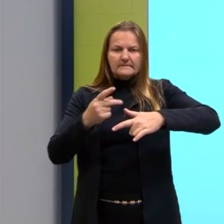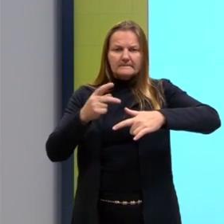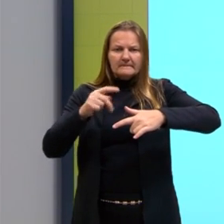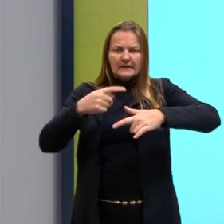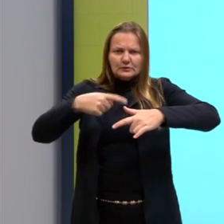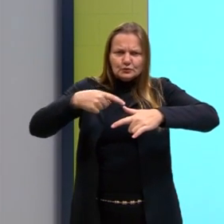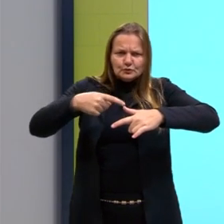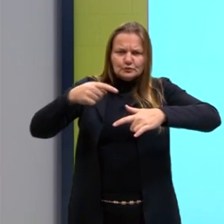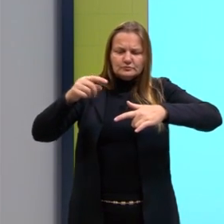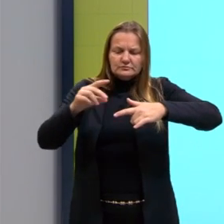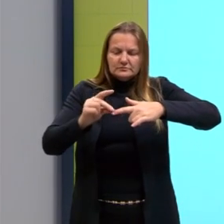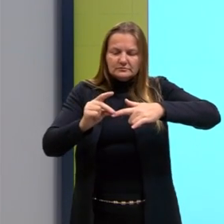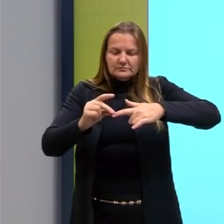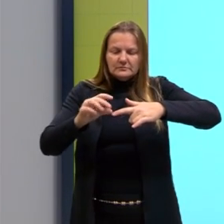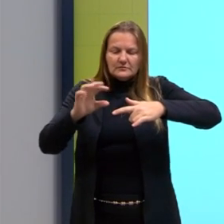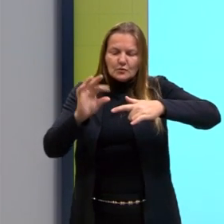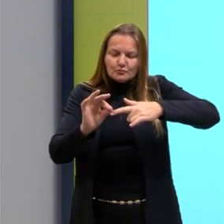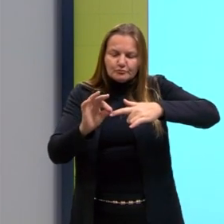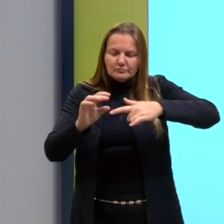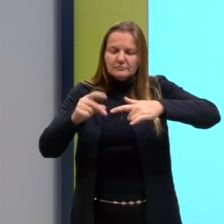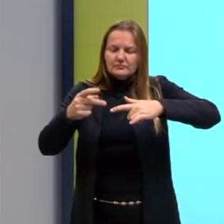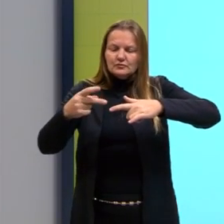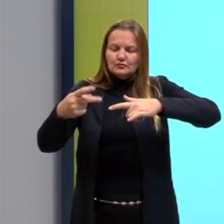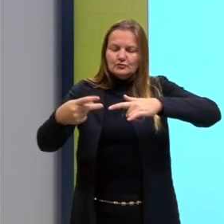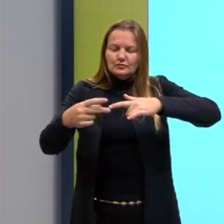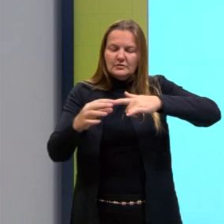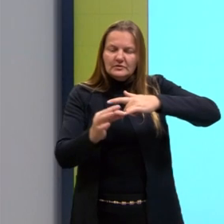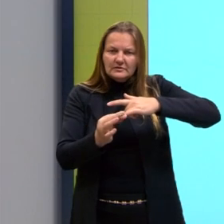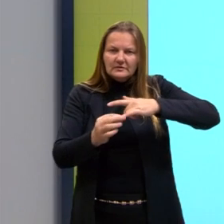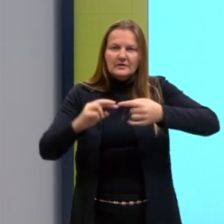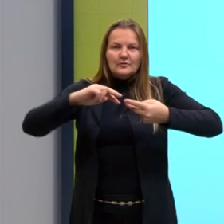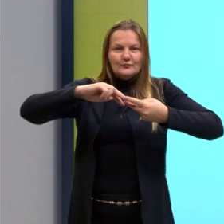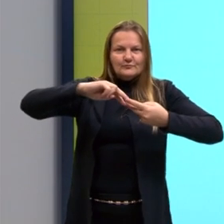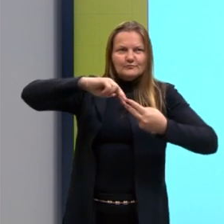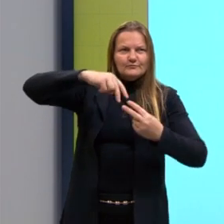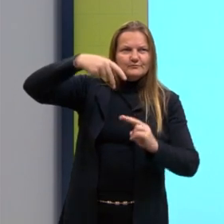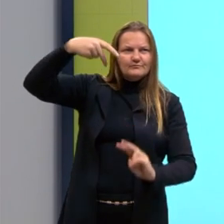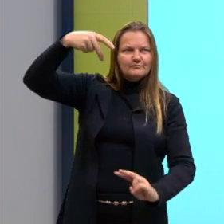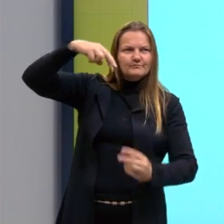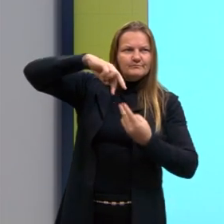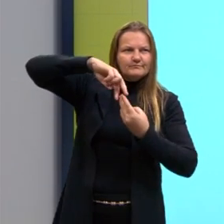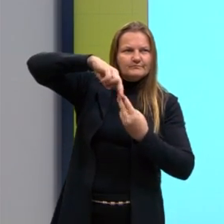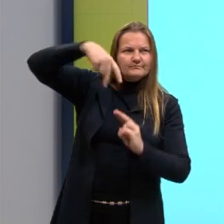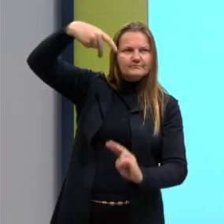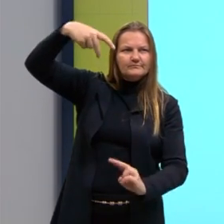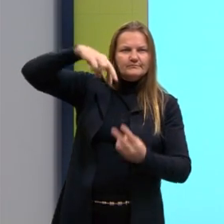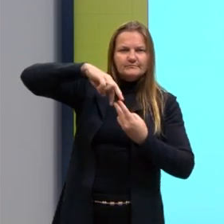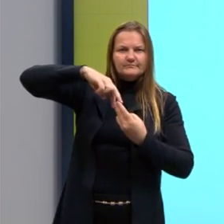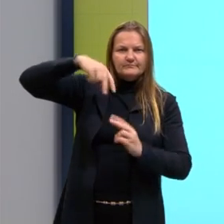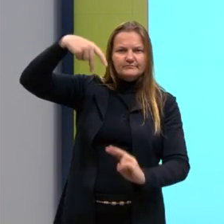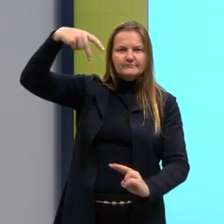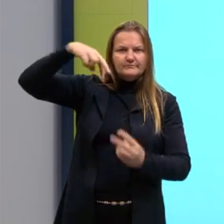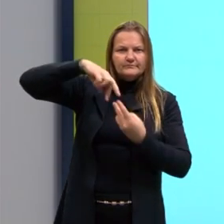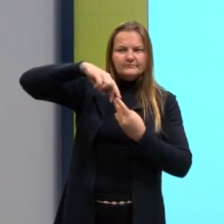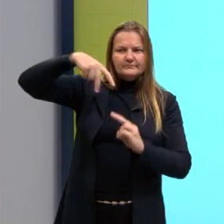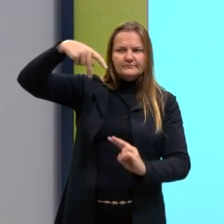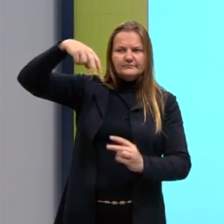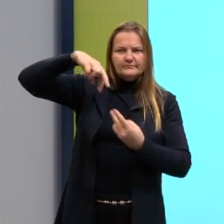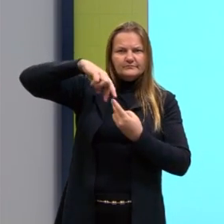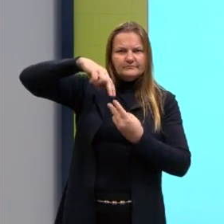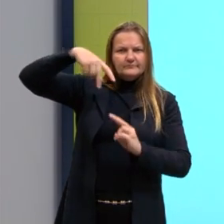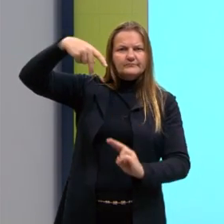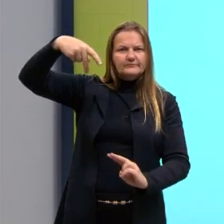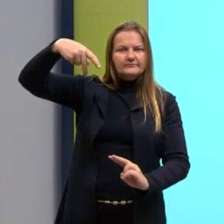enrolando, enrolando, não para mais de se enrolar. Quando fica bem enroladinho, muito enrolado mesmo, os núcleo somos,